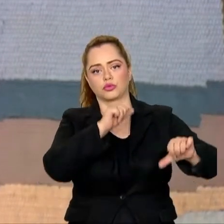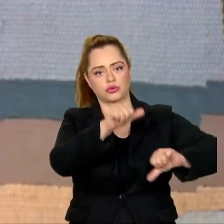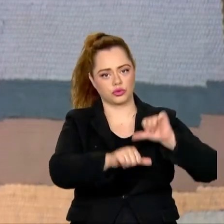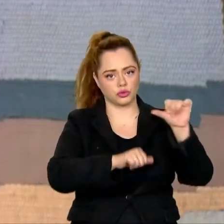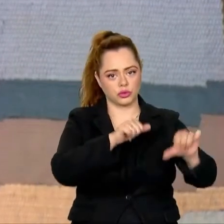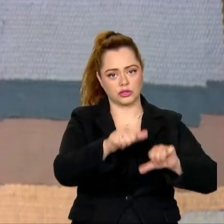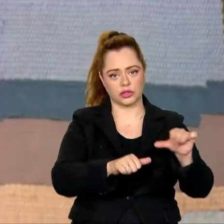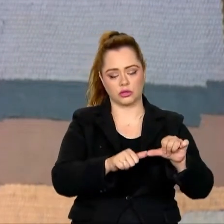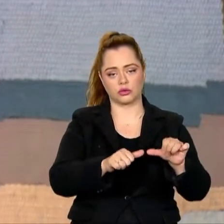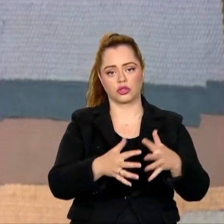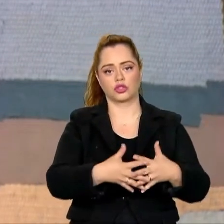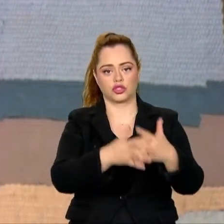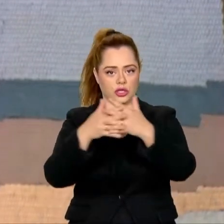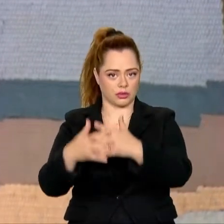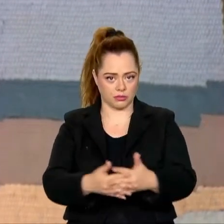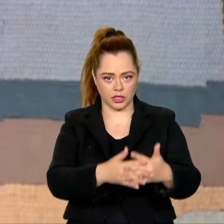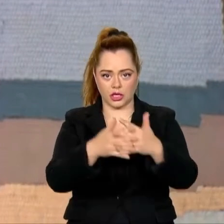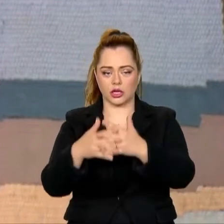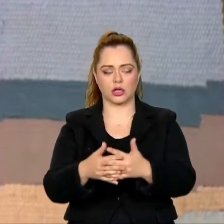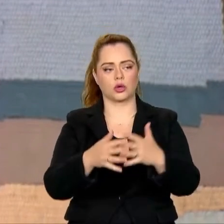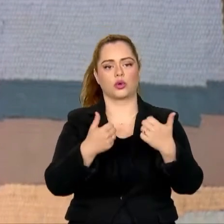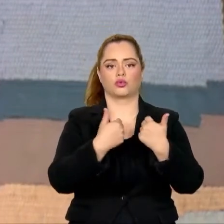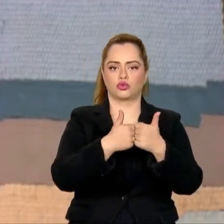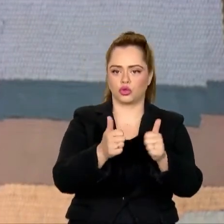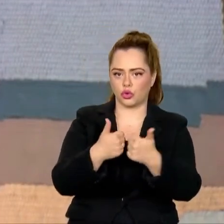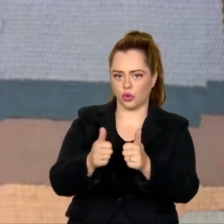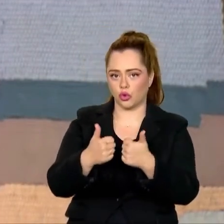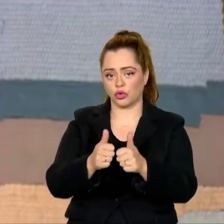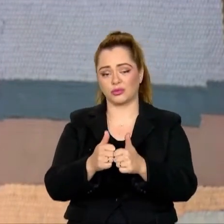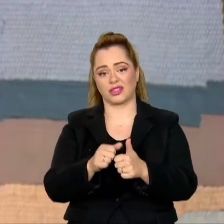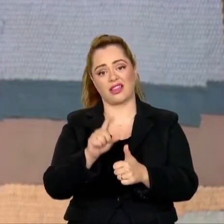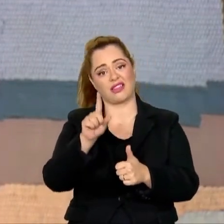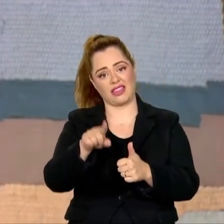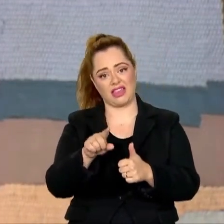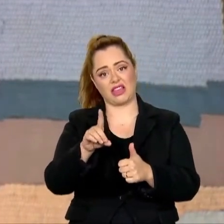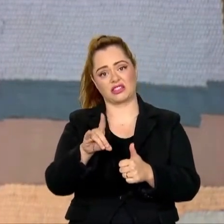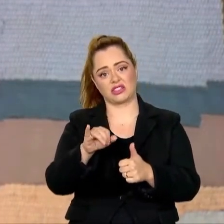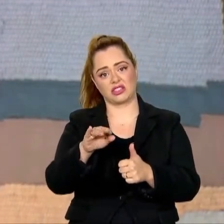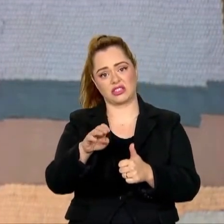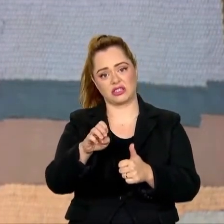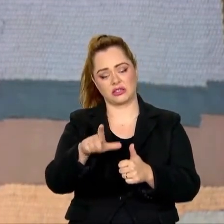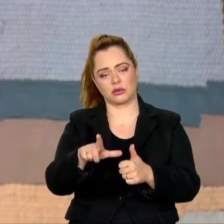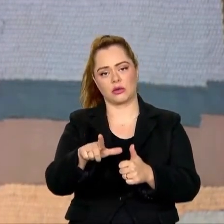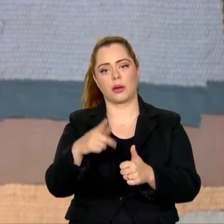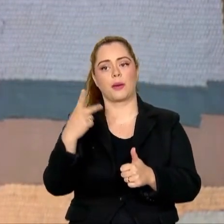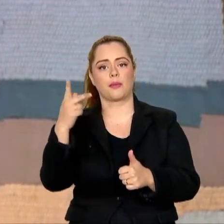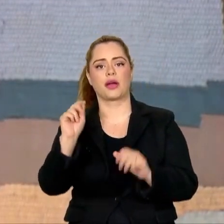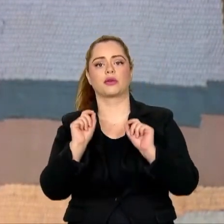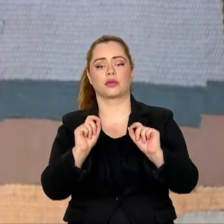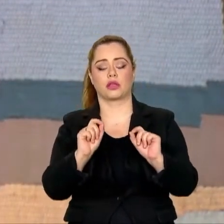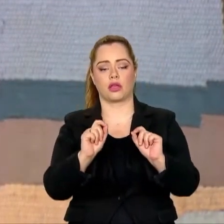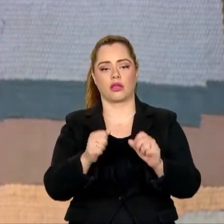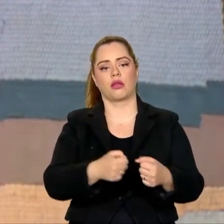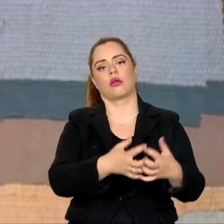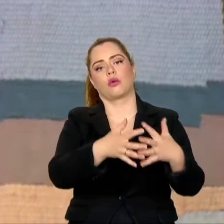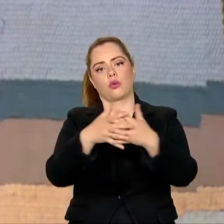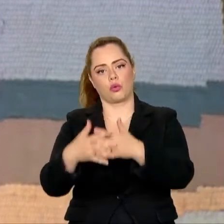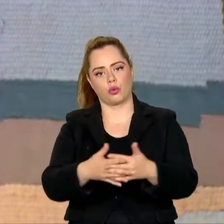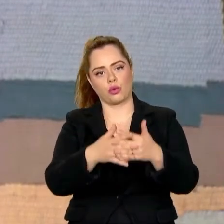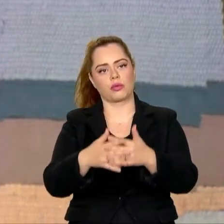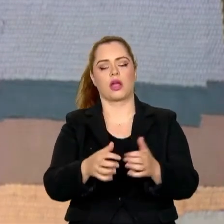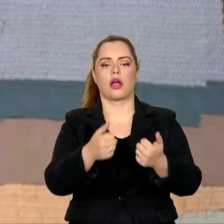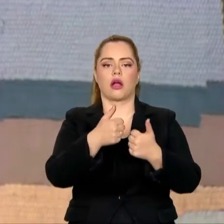de frota de ônibus de combustão a diesel por ônibus elétrico. Por exemplo,